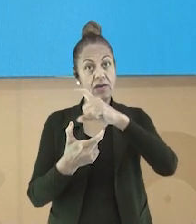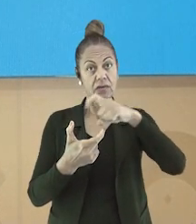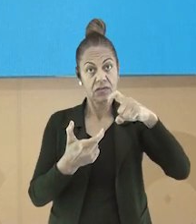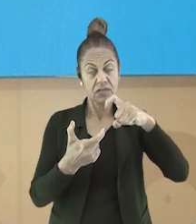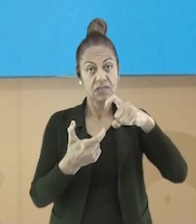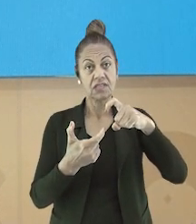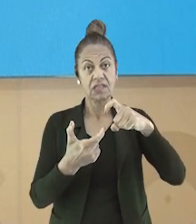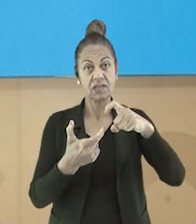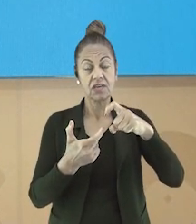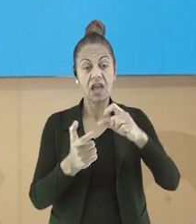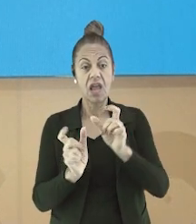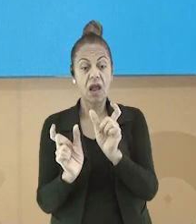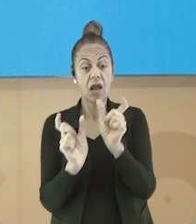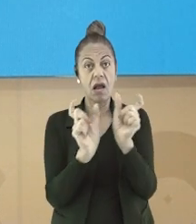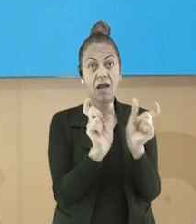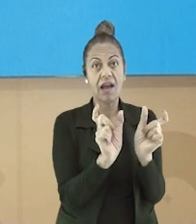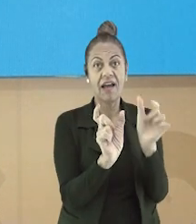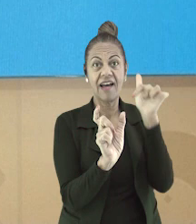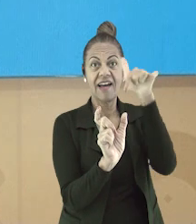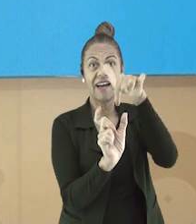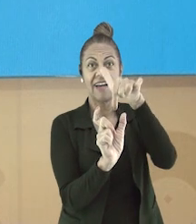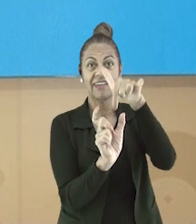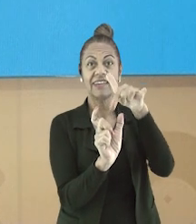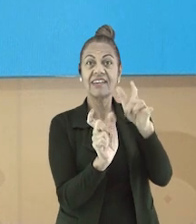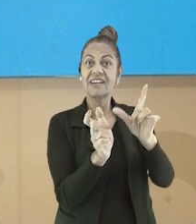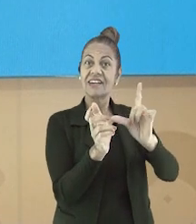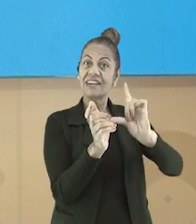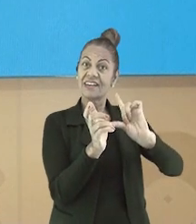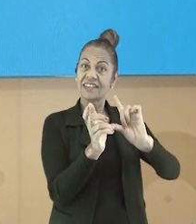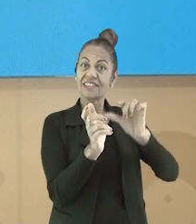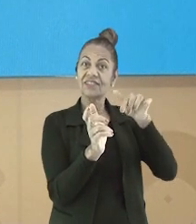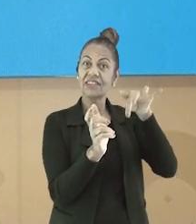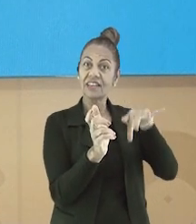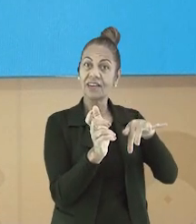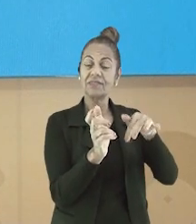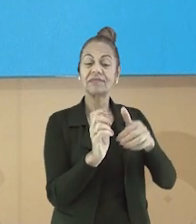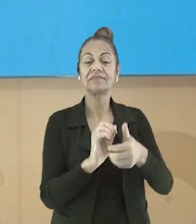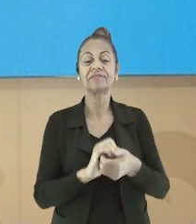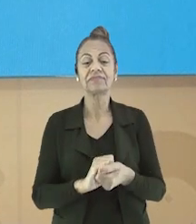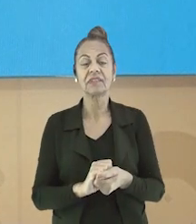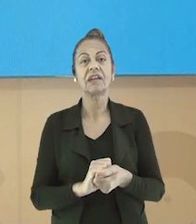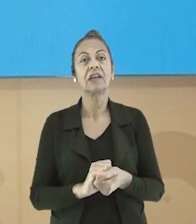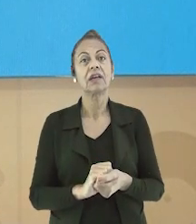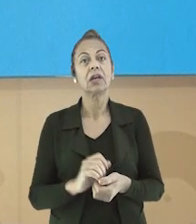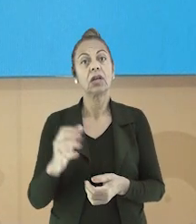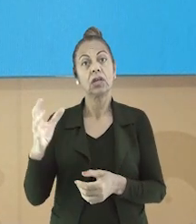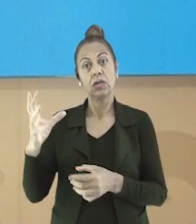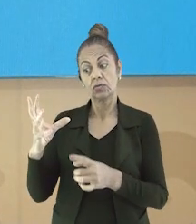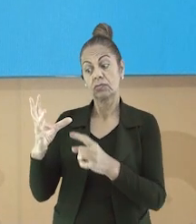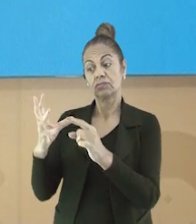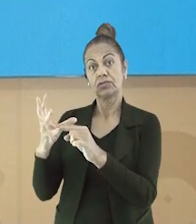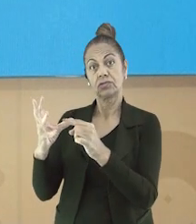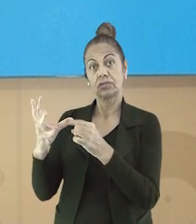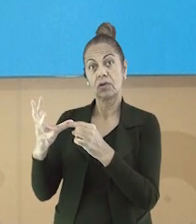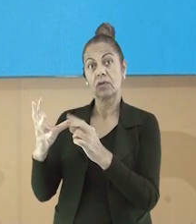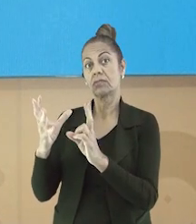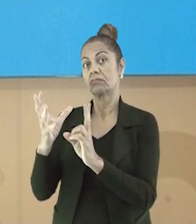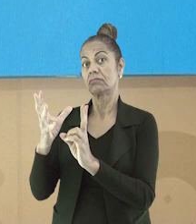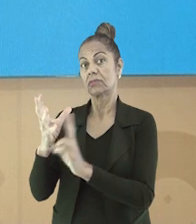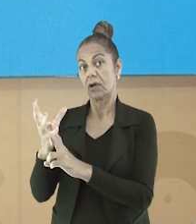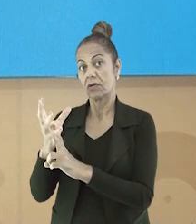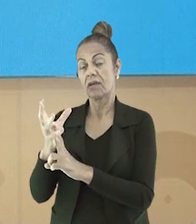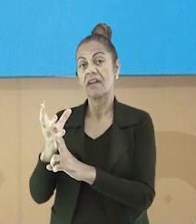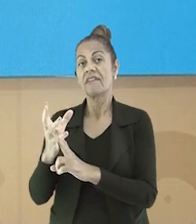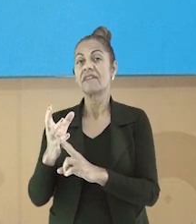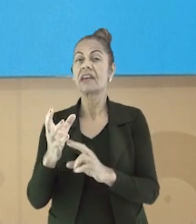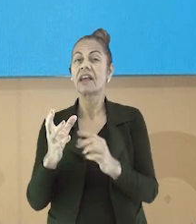vogal forte, está na penúltima sílaba da palavra. Já um ditongo é o encontro vocálico caracterizado pela união